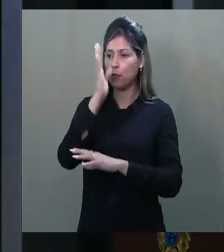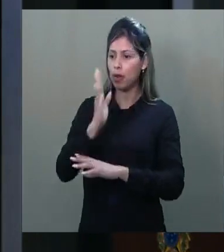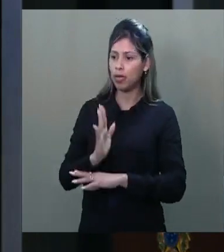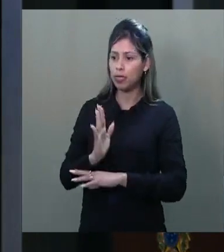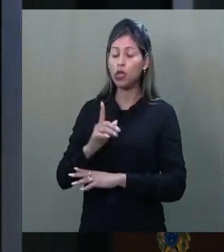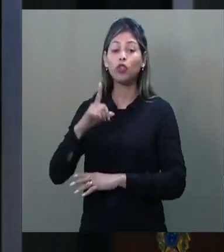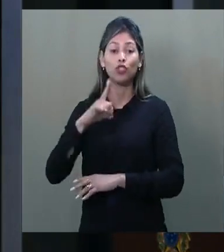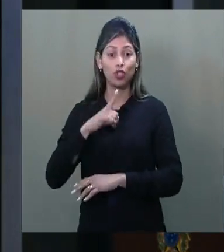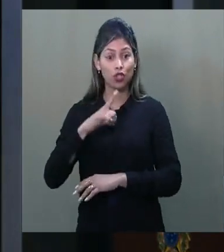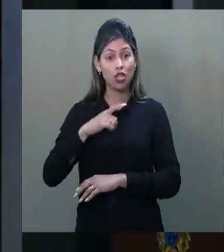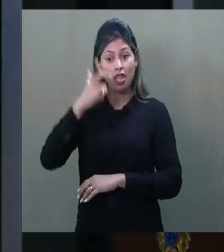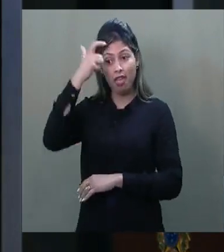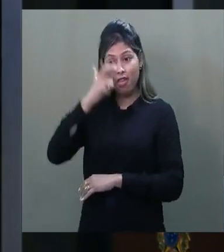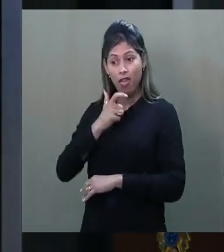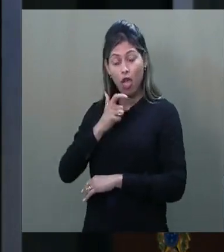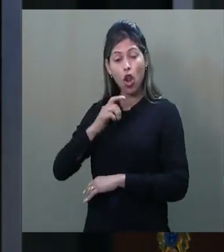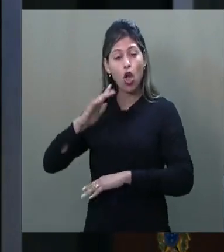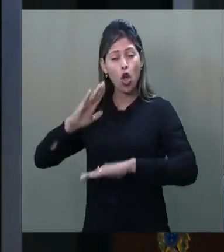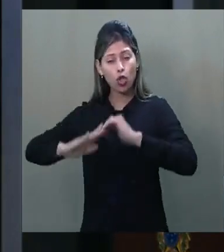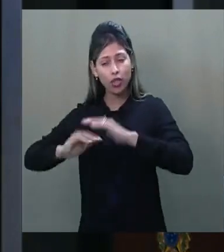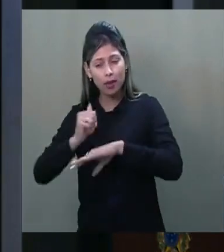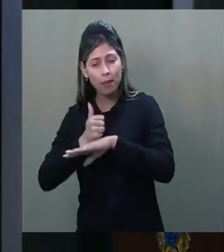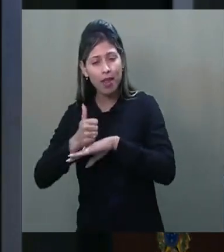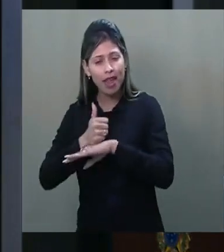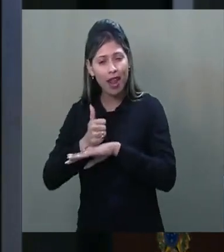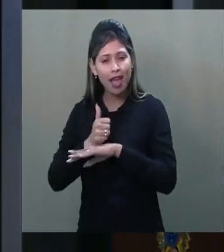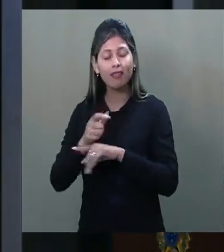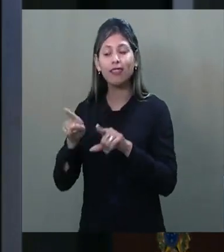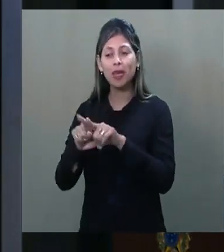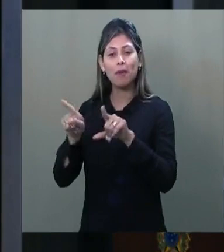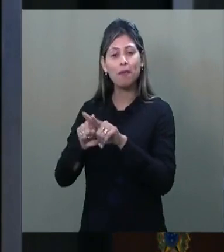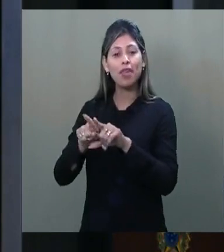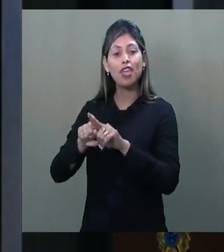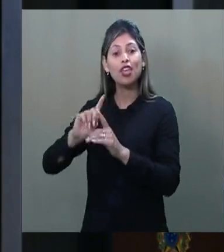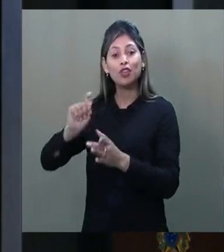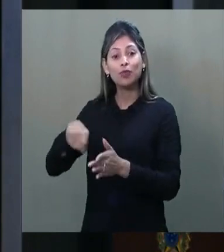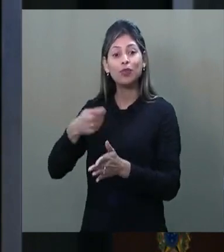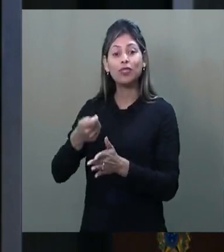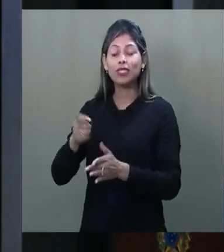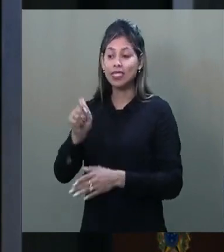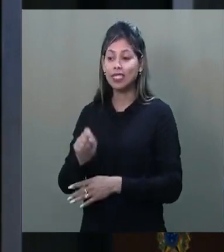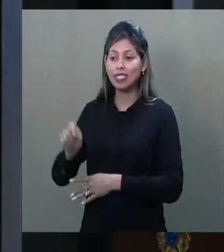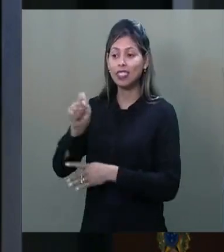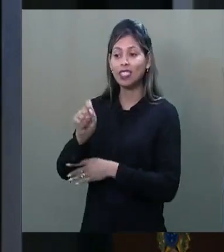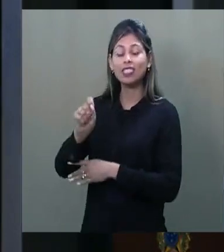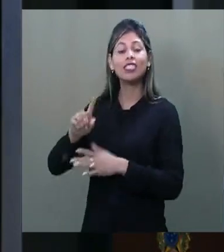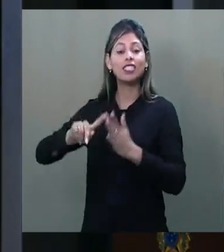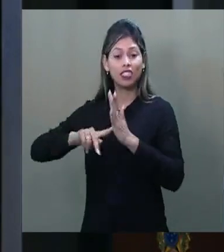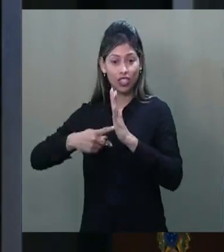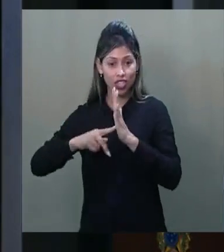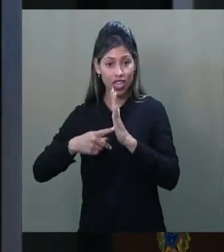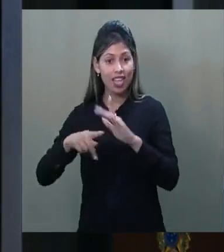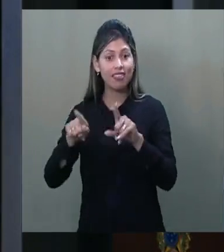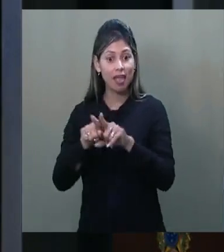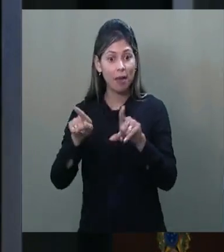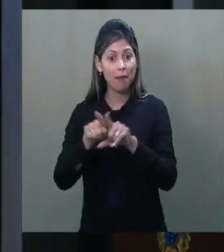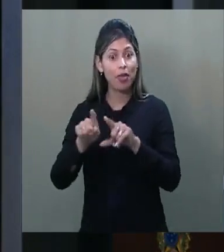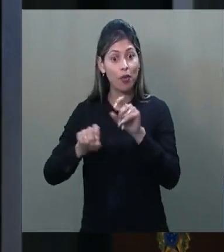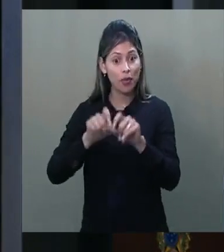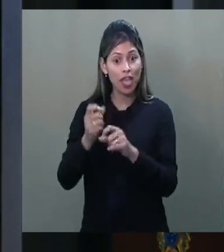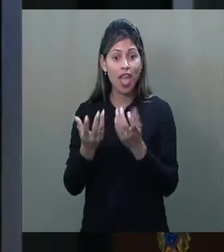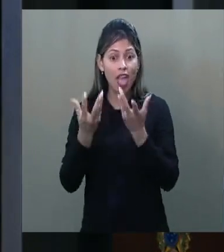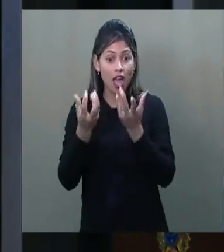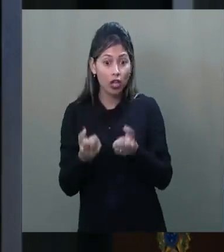sindicalista, nordestino, assumia a presidência da República em clima de paz,